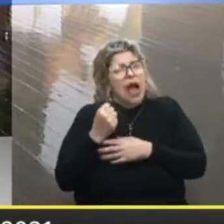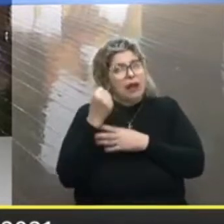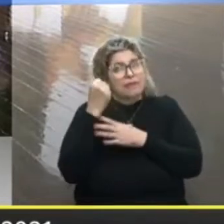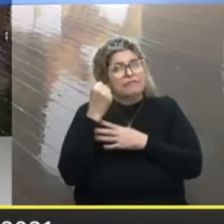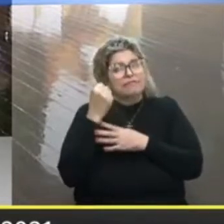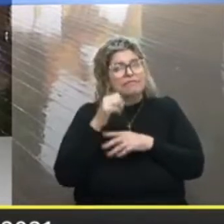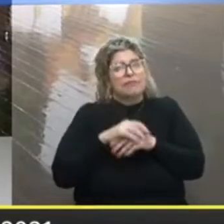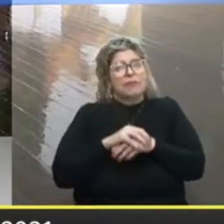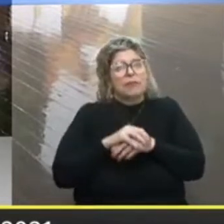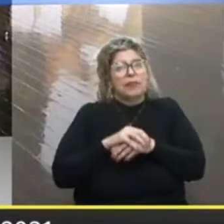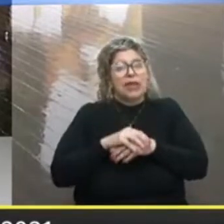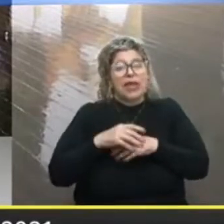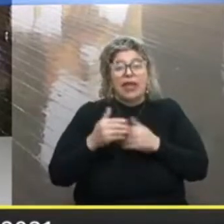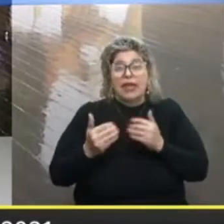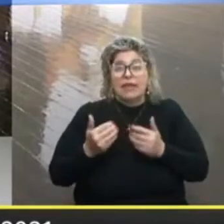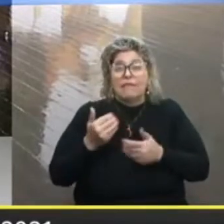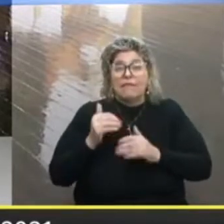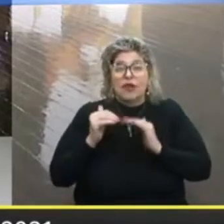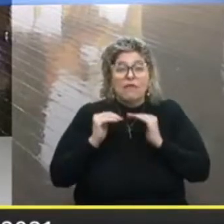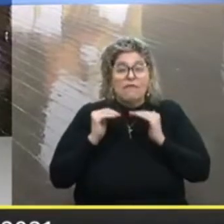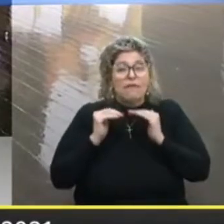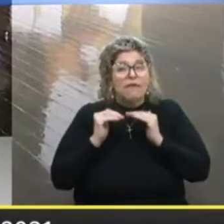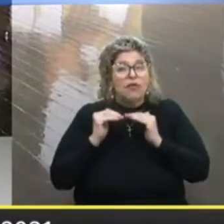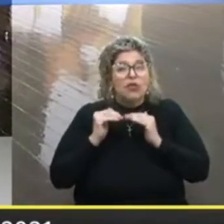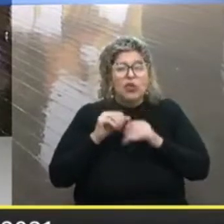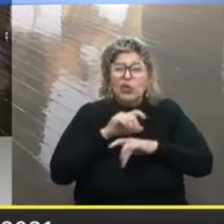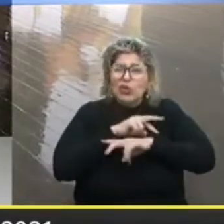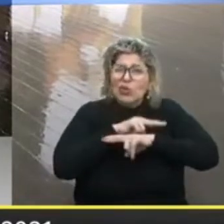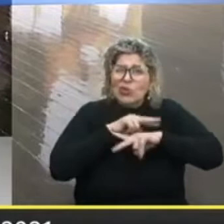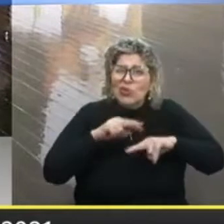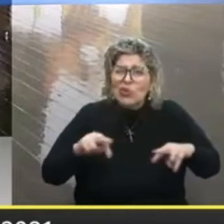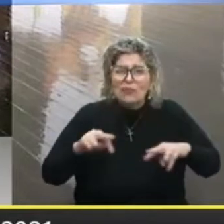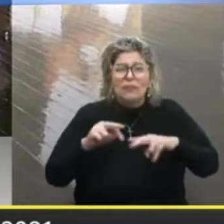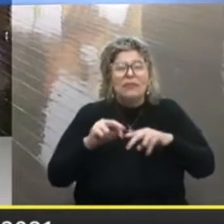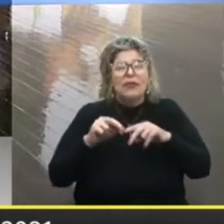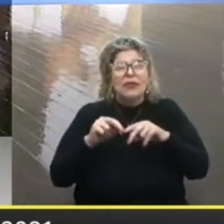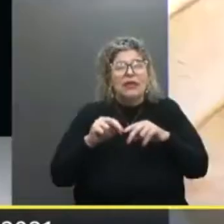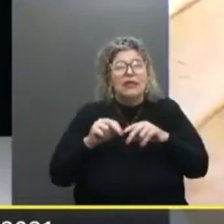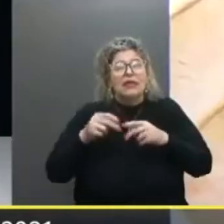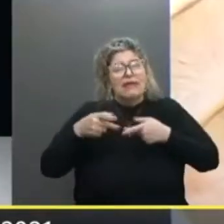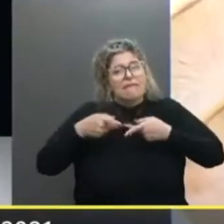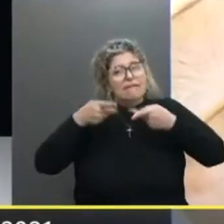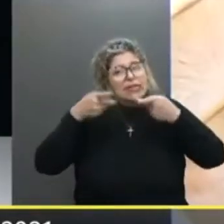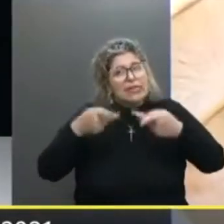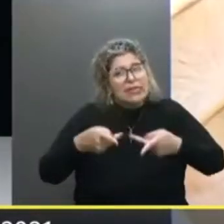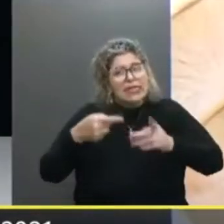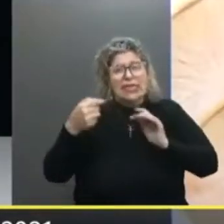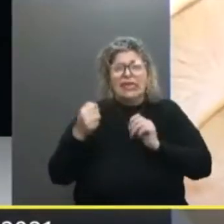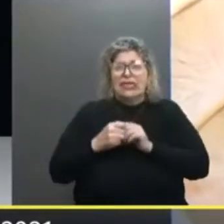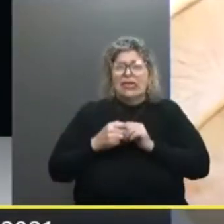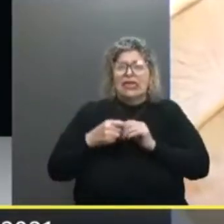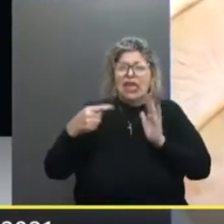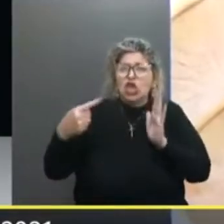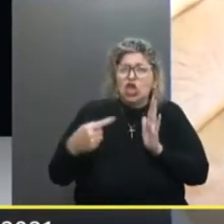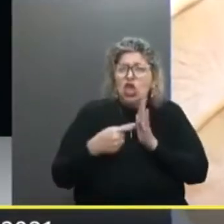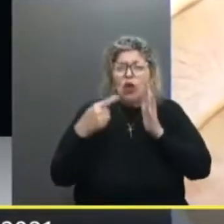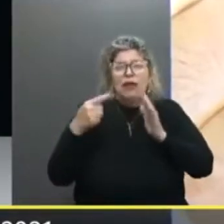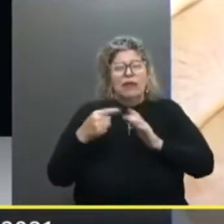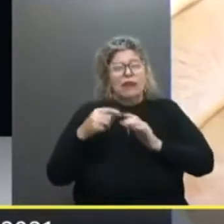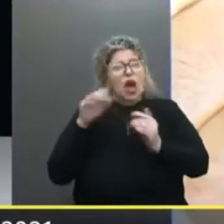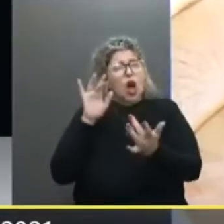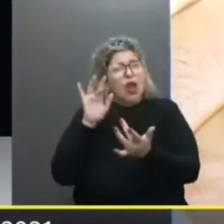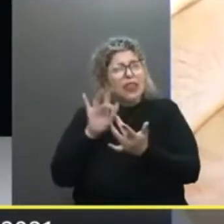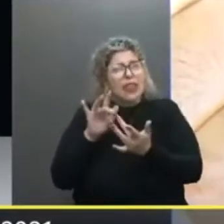E na atuação Em relação a isso Nós fizemos Inúmeras Desde visitas Notificações Contatos Com